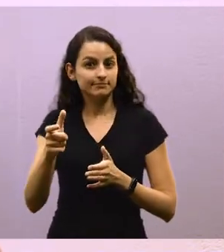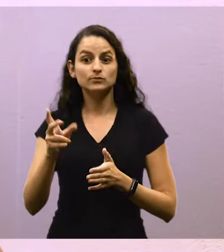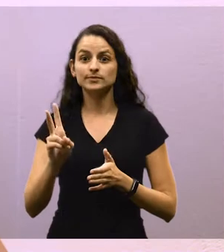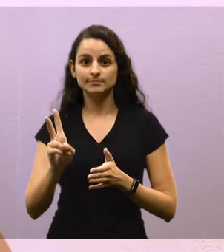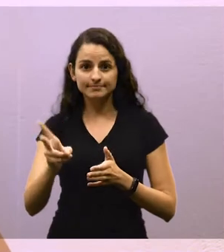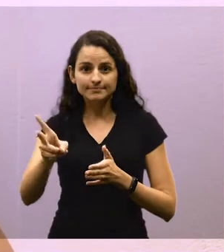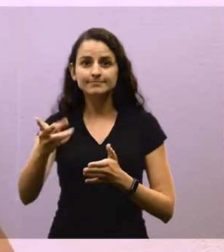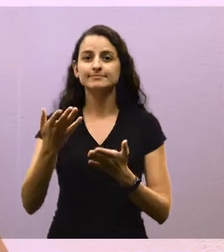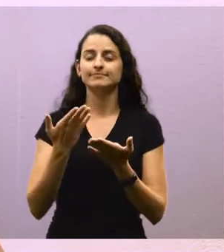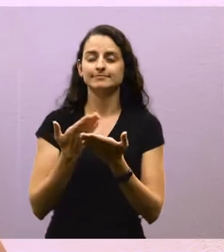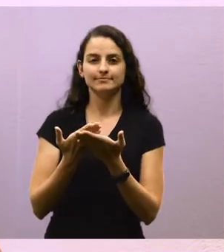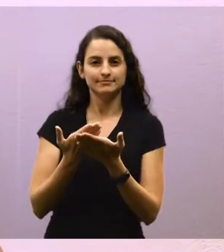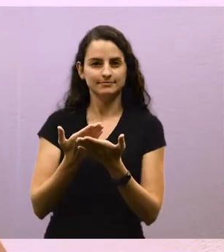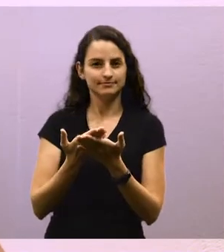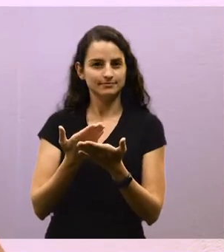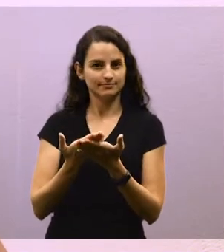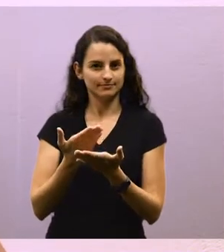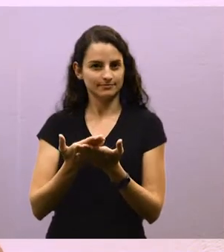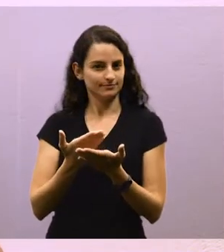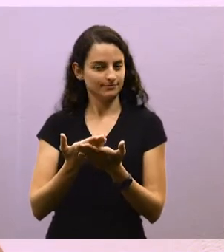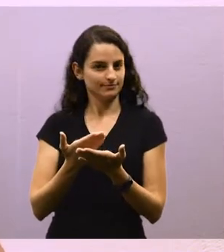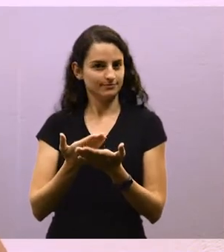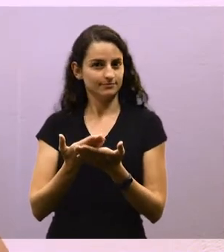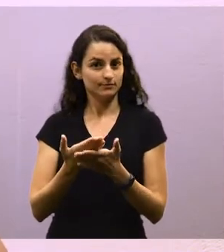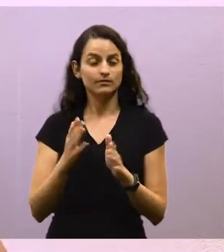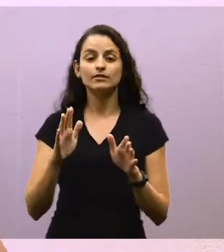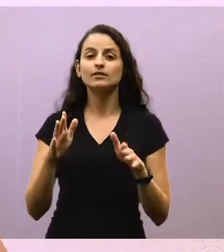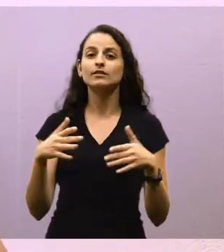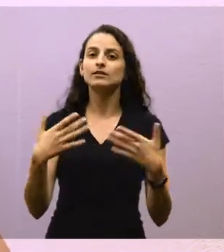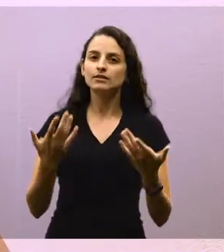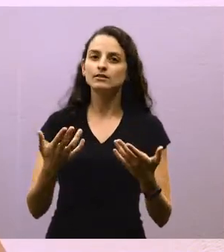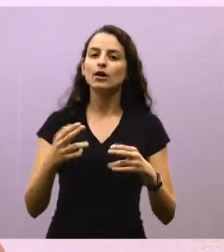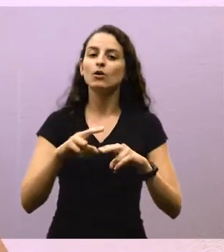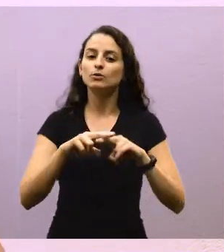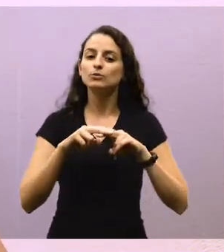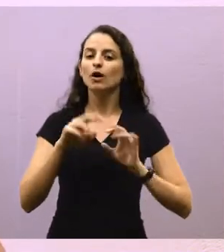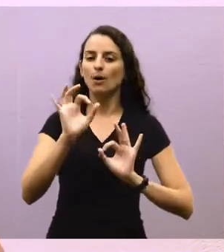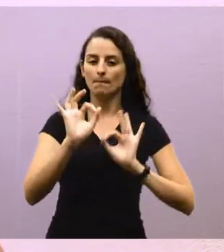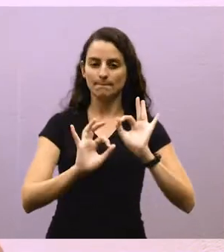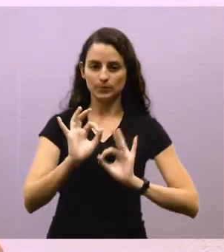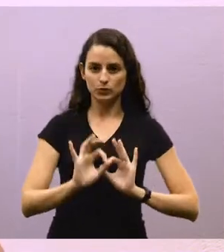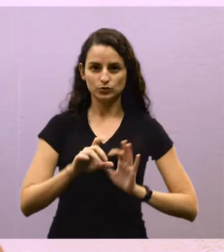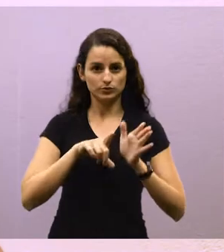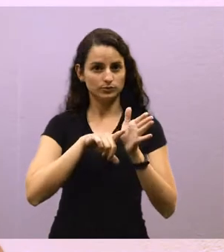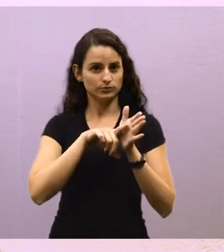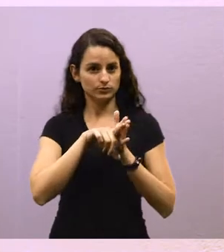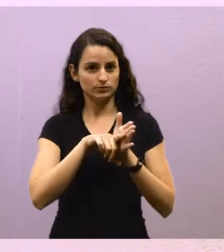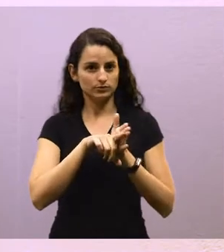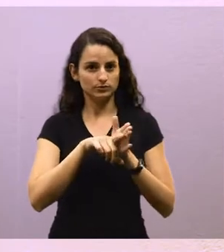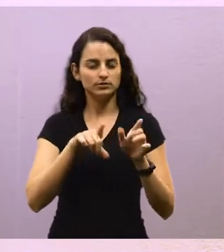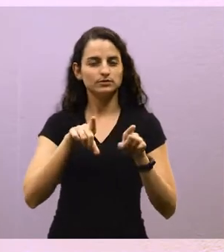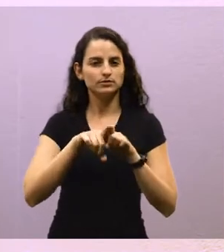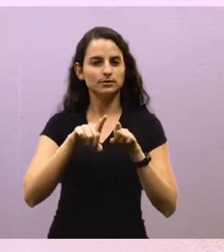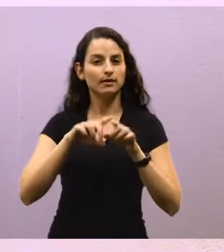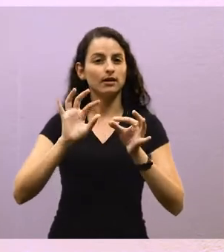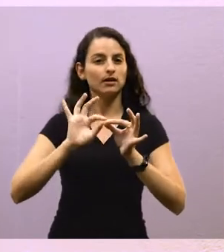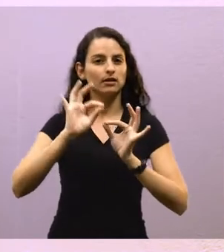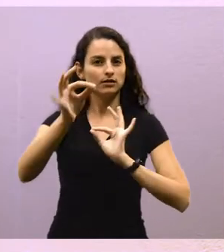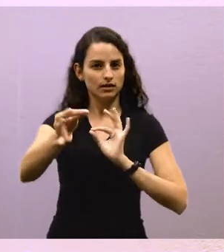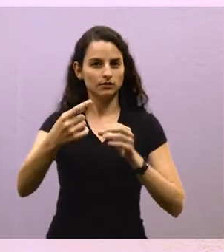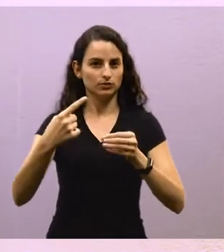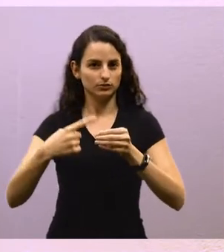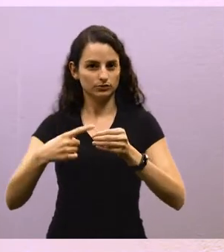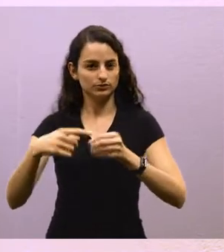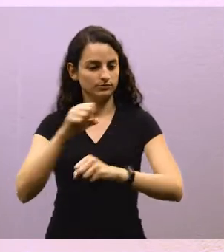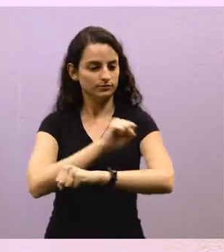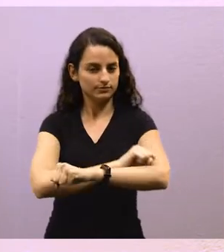o interesse em dar continuidade a esses estudos e, então, a partir de um projeto de pesquisa e de extensão que é